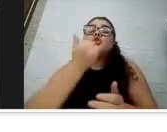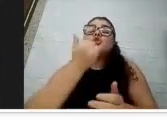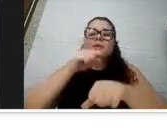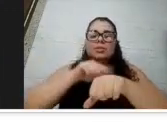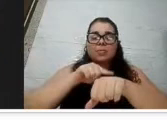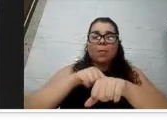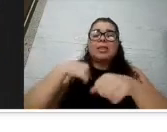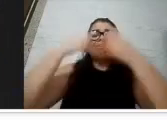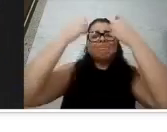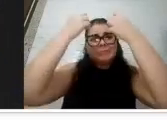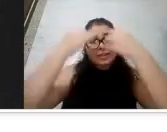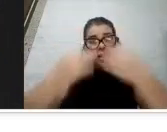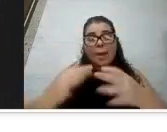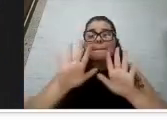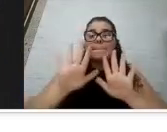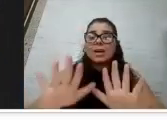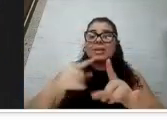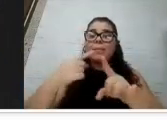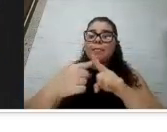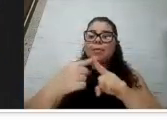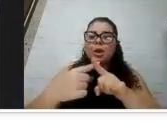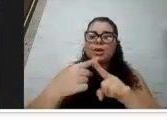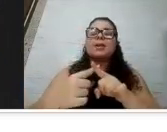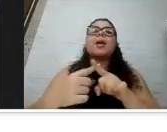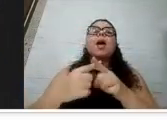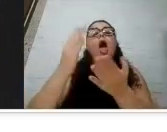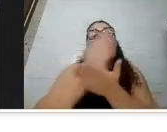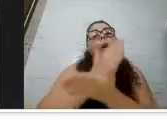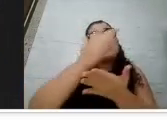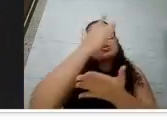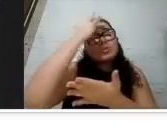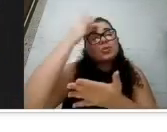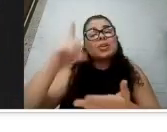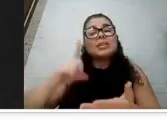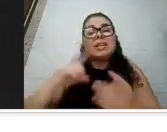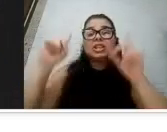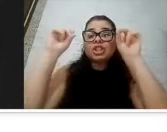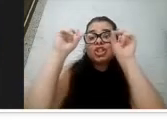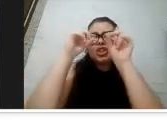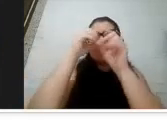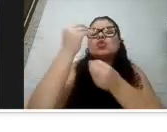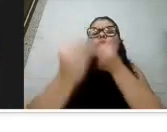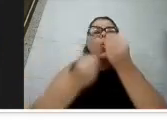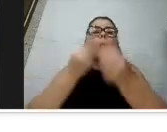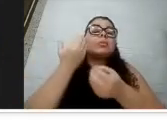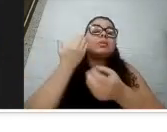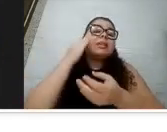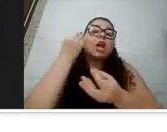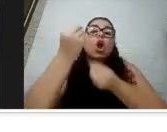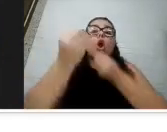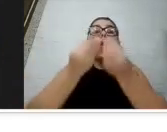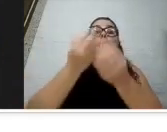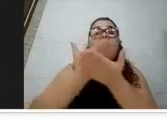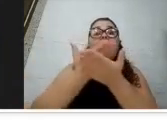encontro, mas é só porque algumas pessoas têm dificuldade de entender como é que funciona a sala de aula virtual. Então, para